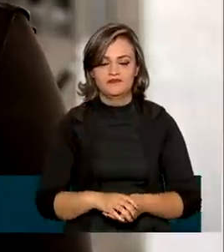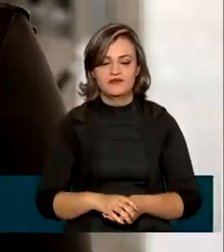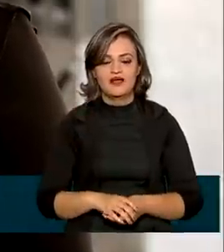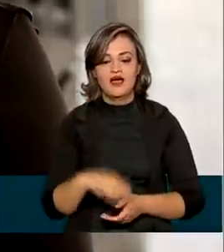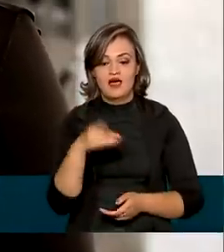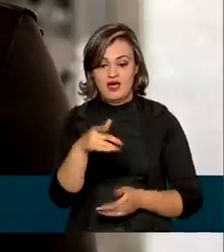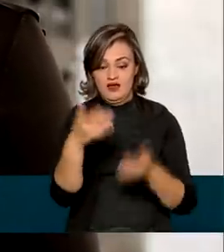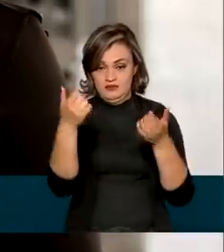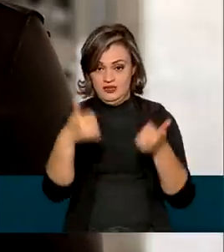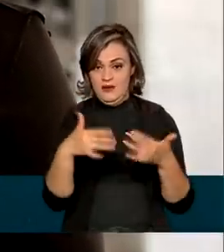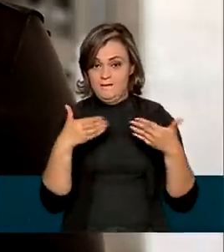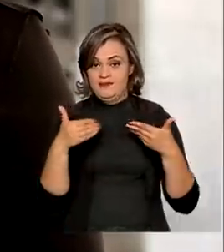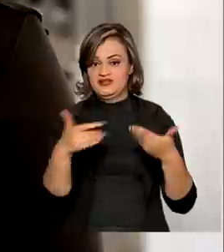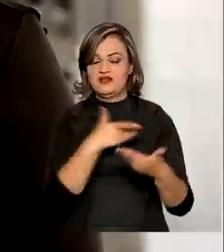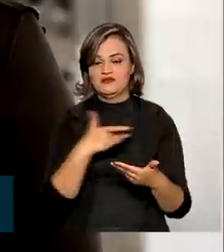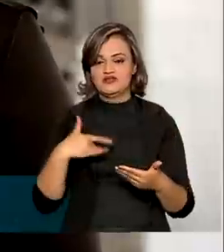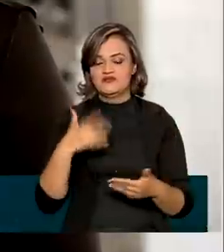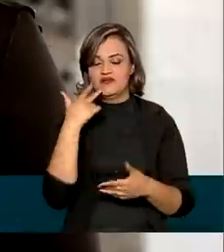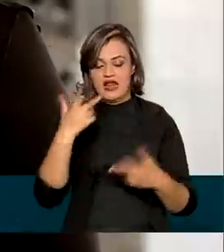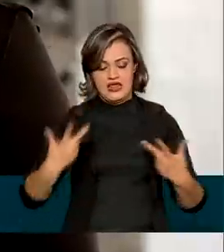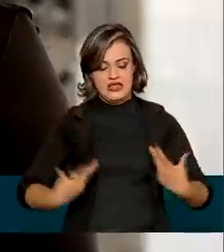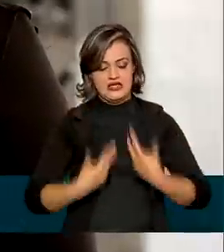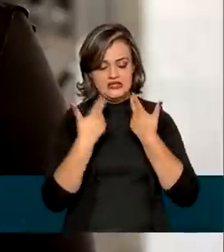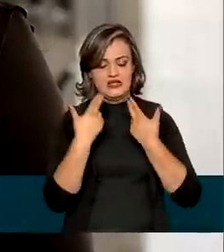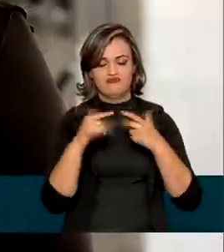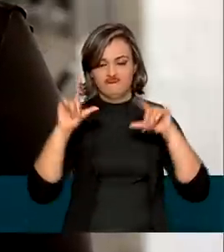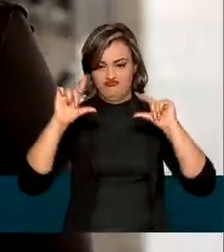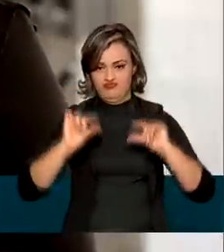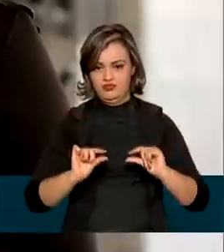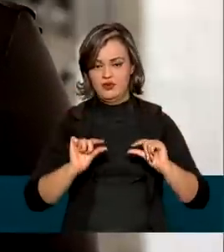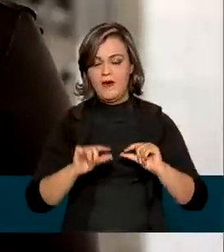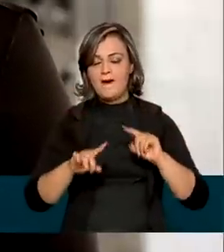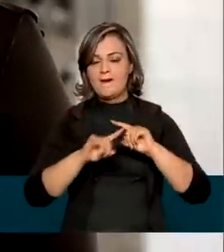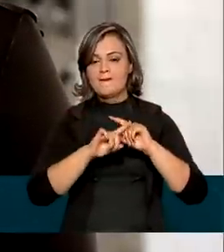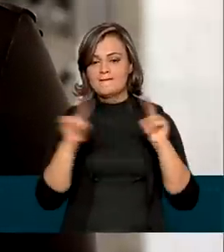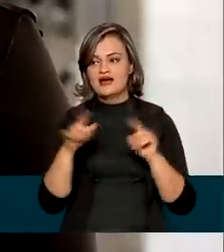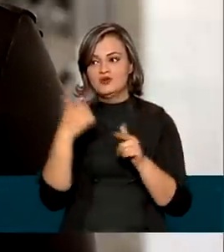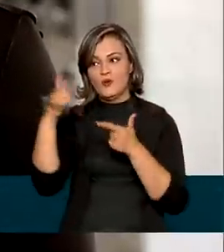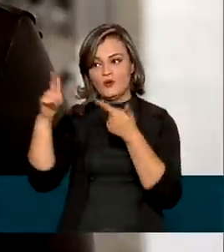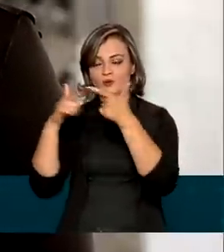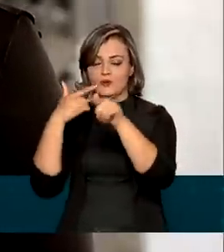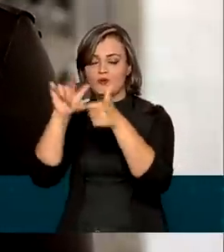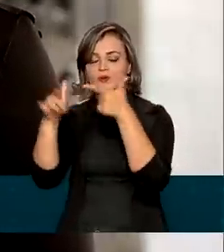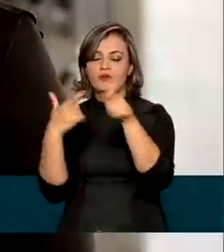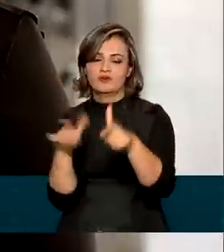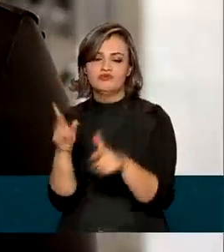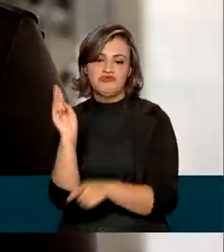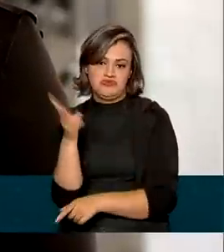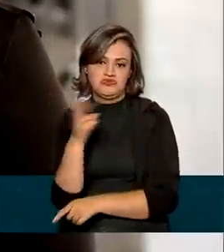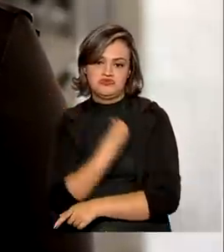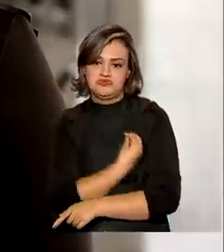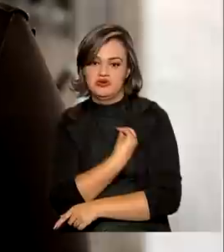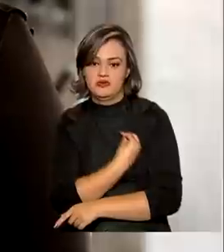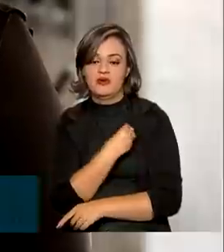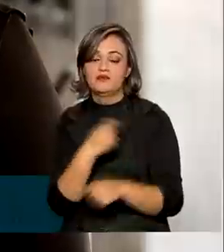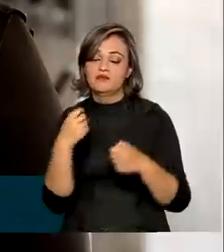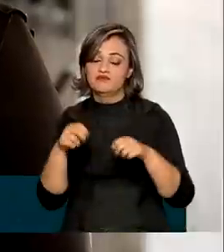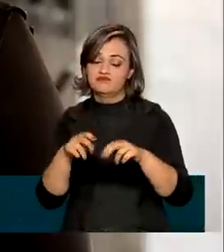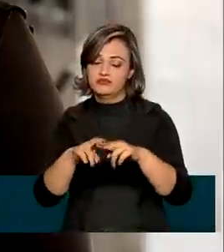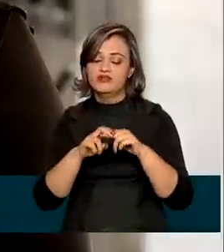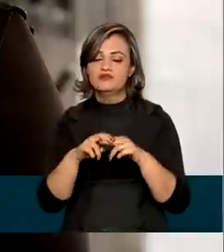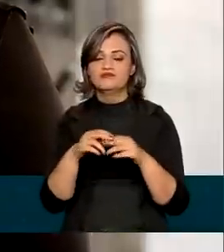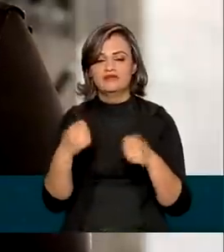Ministério da Saúde, embora o número de cirurgias eletivas tenha caído, outros procedimentos médicos continuaram precisando de